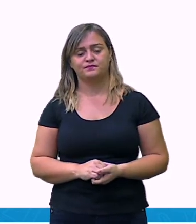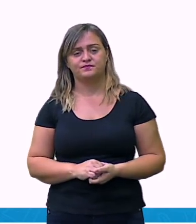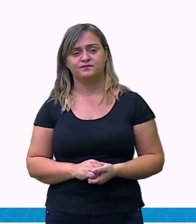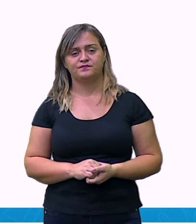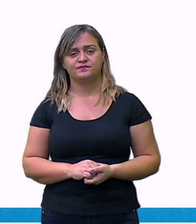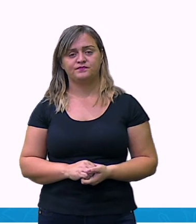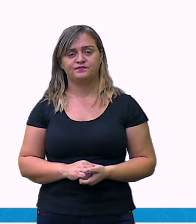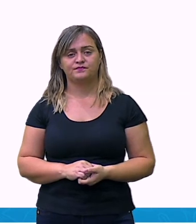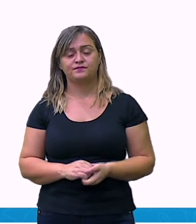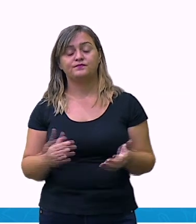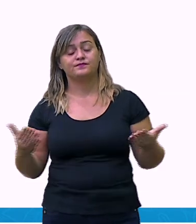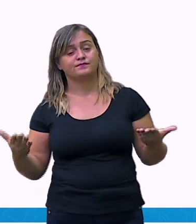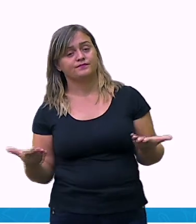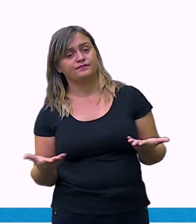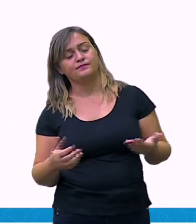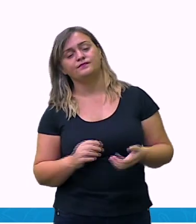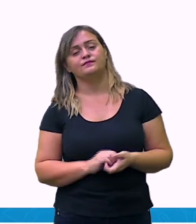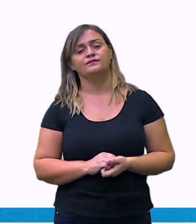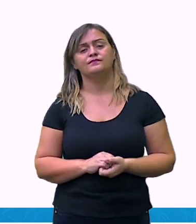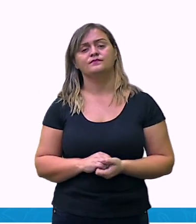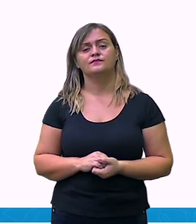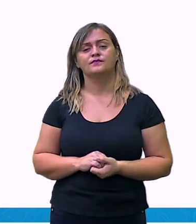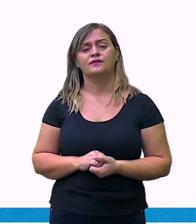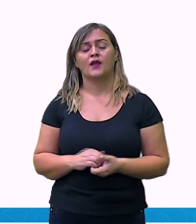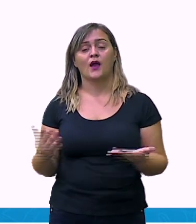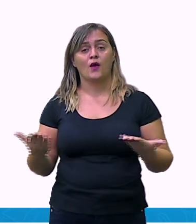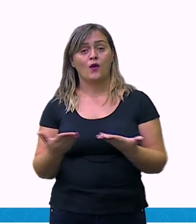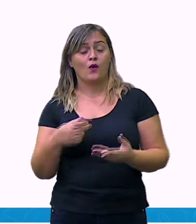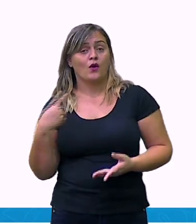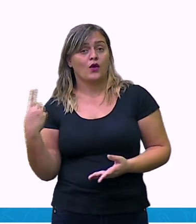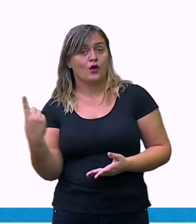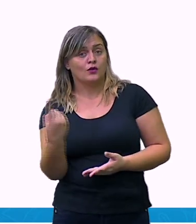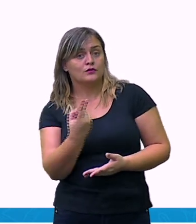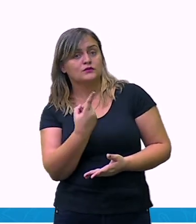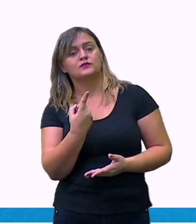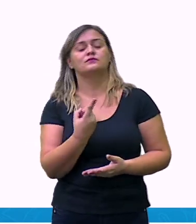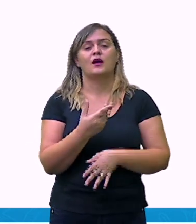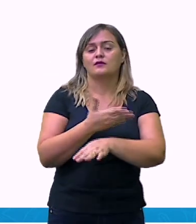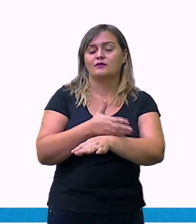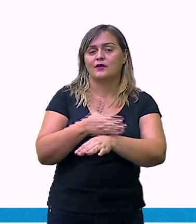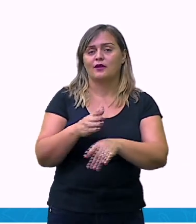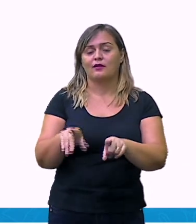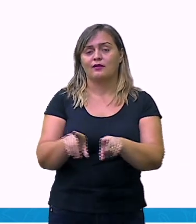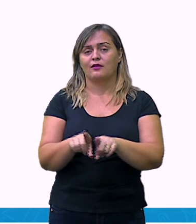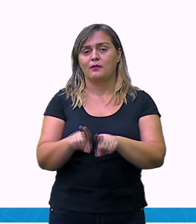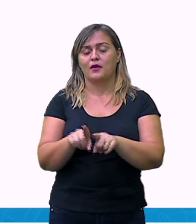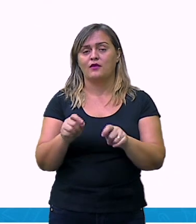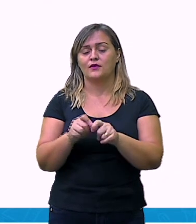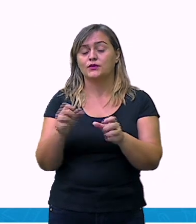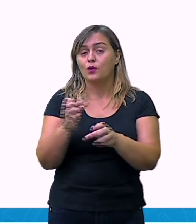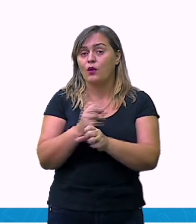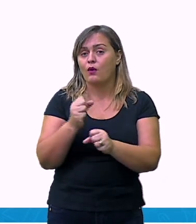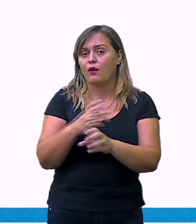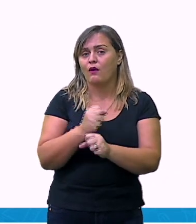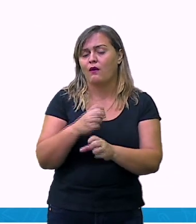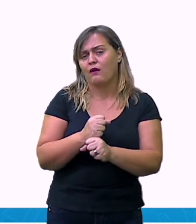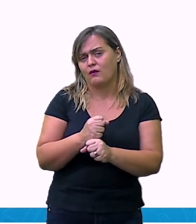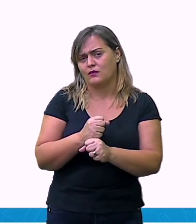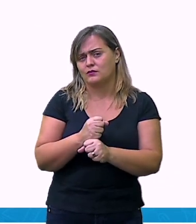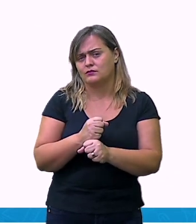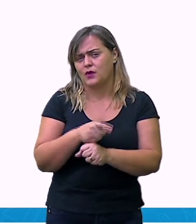Então, com isso, nós faremos esse cálculo aqui agora, na questão três. Calcule mentalmente as